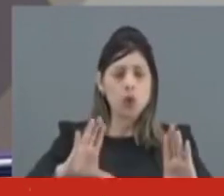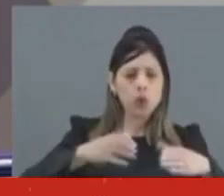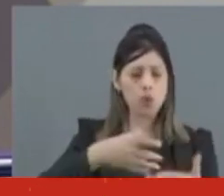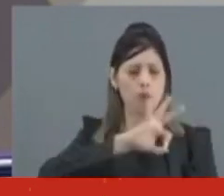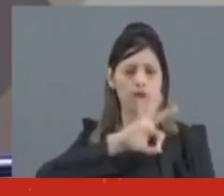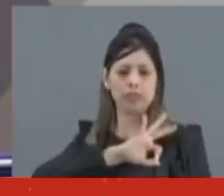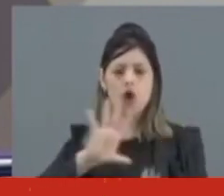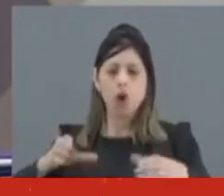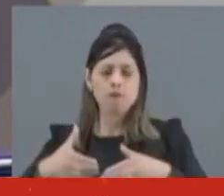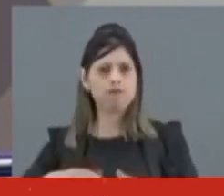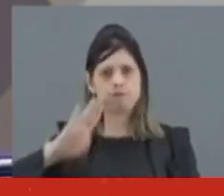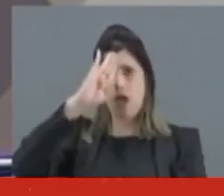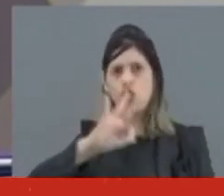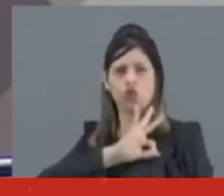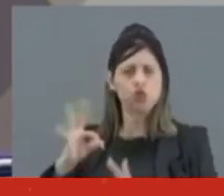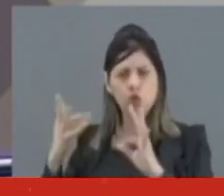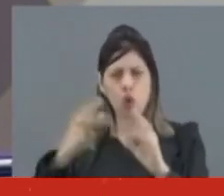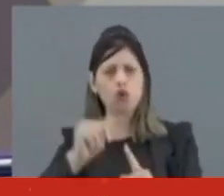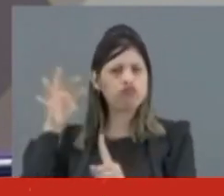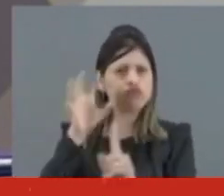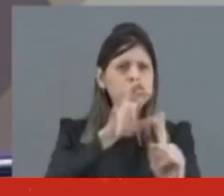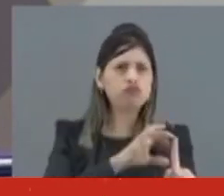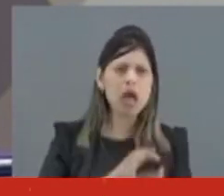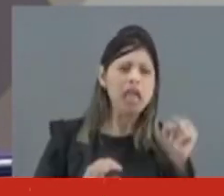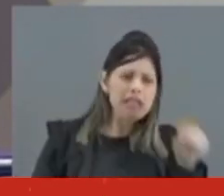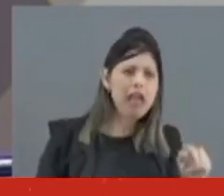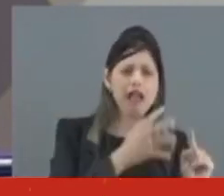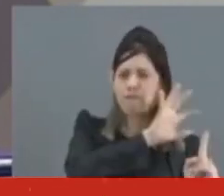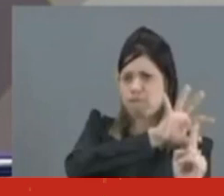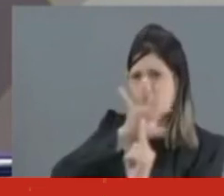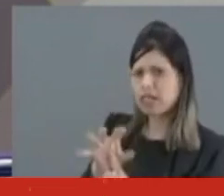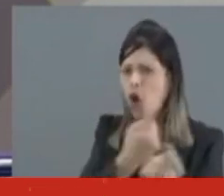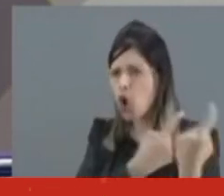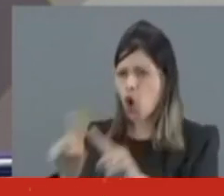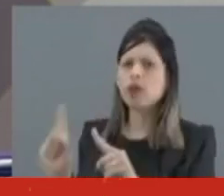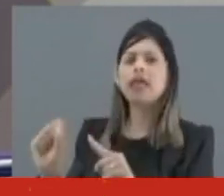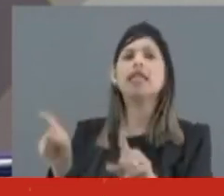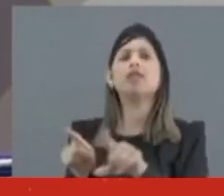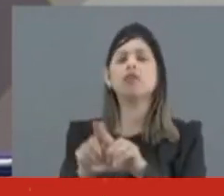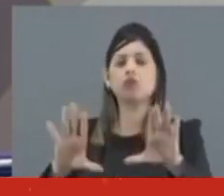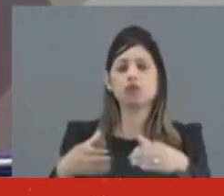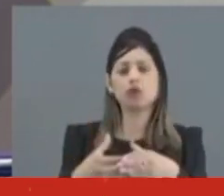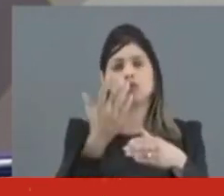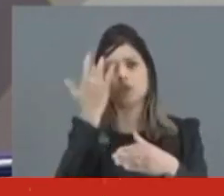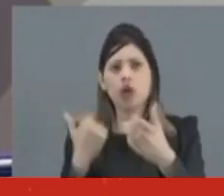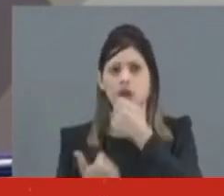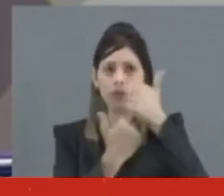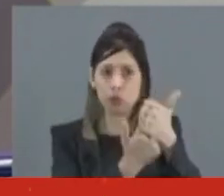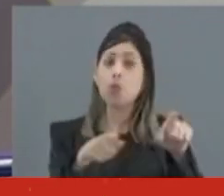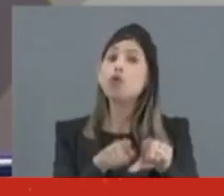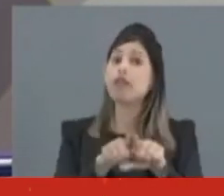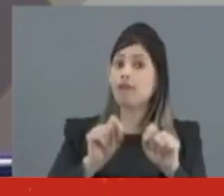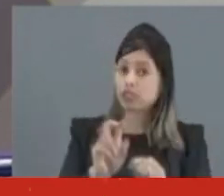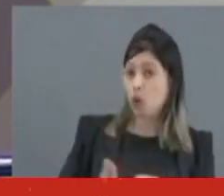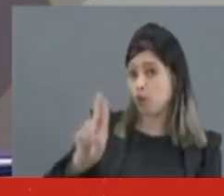membros dos poderes, todos sofreram ataques incessantes por parte de Jair Bolsonaro e de seus apoiadores, muitos deles ocupantes de cargos públicos que se